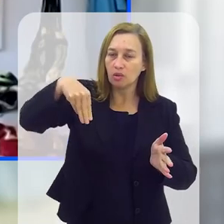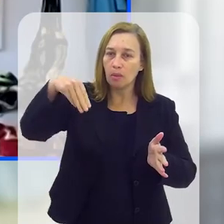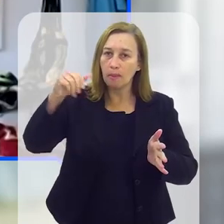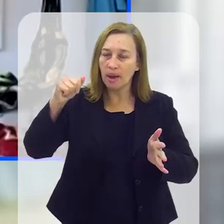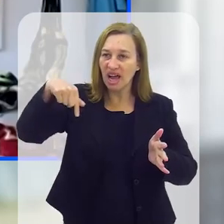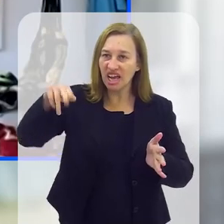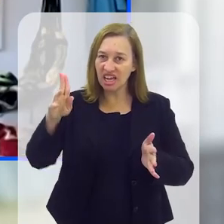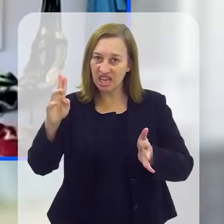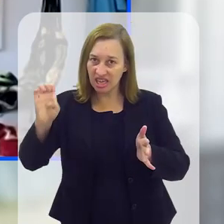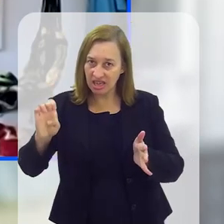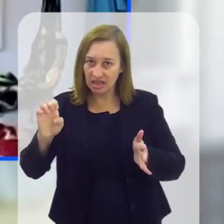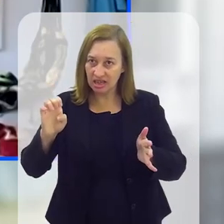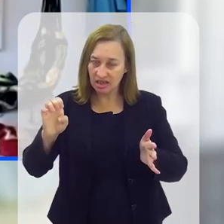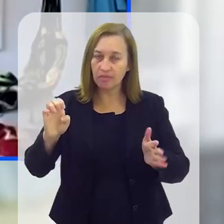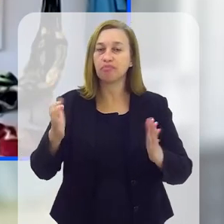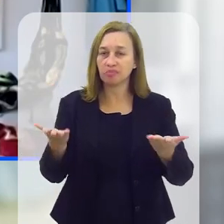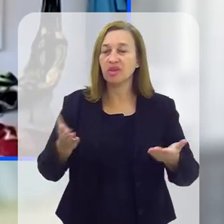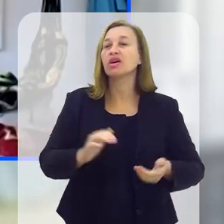disso,